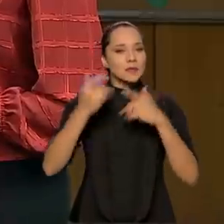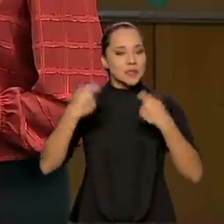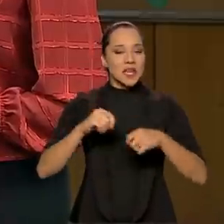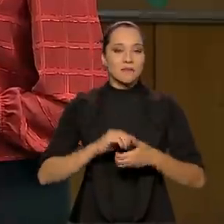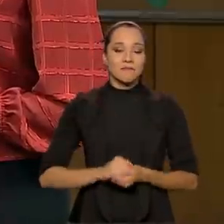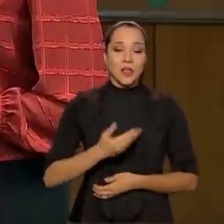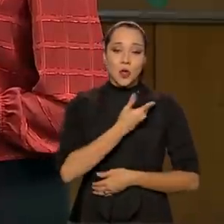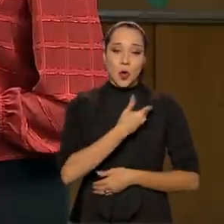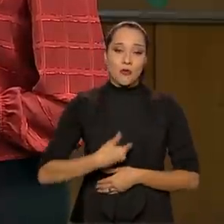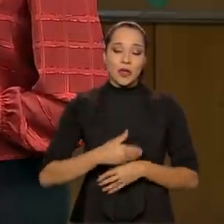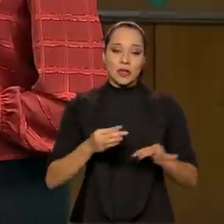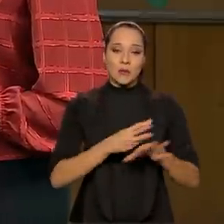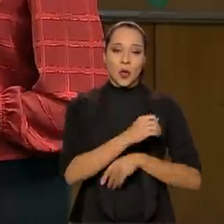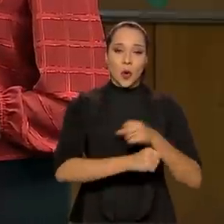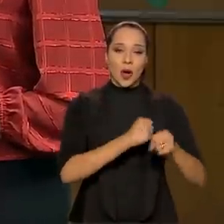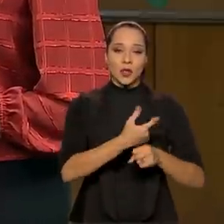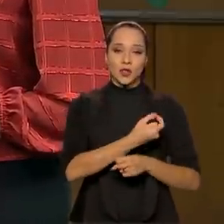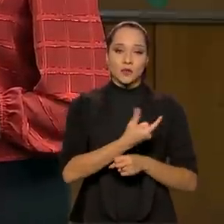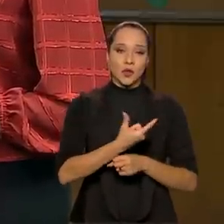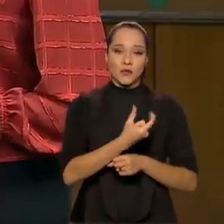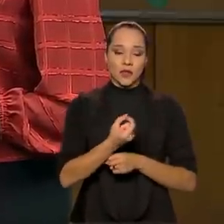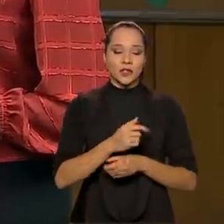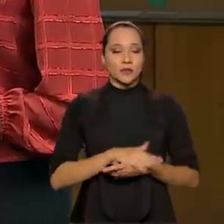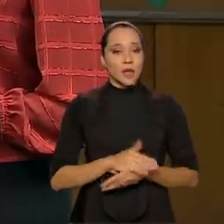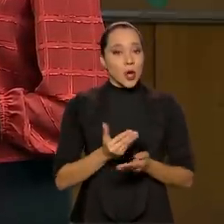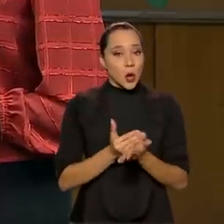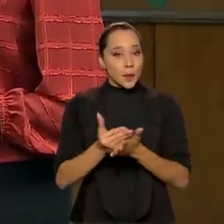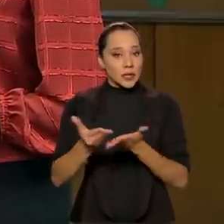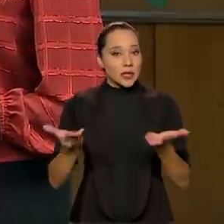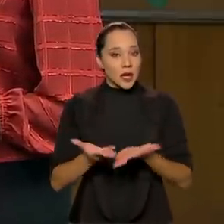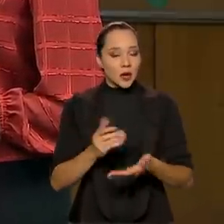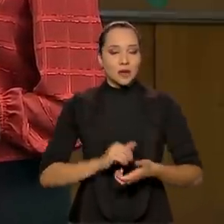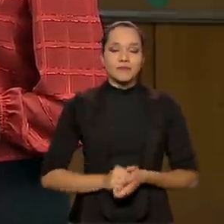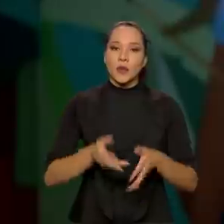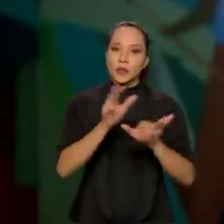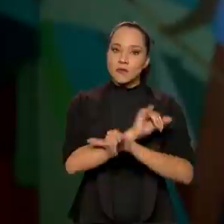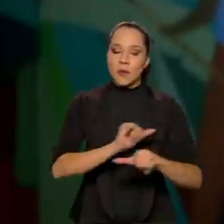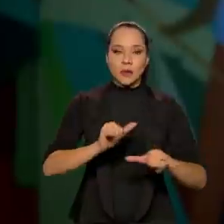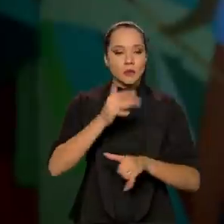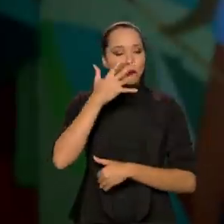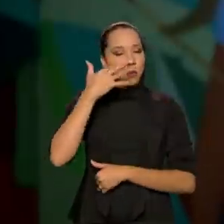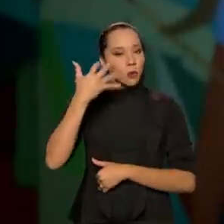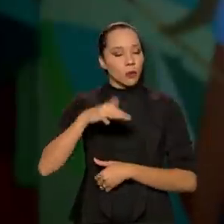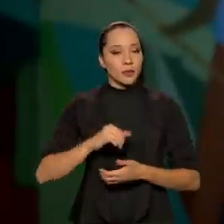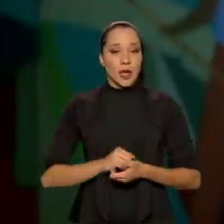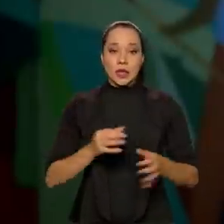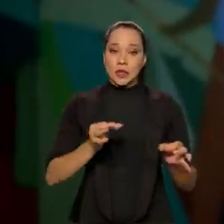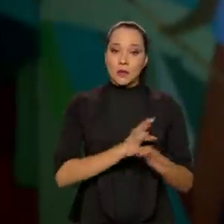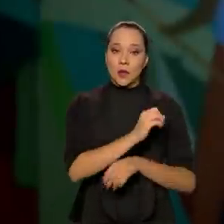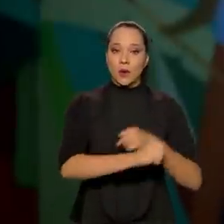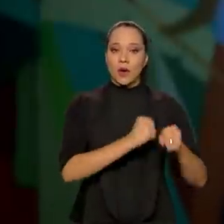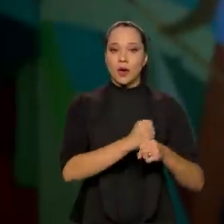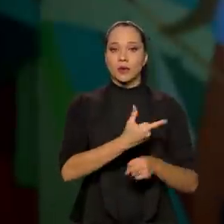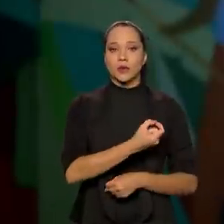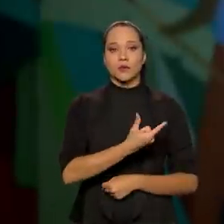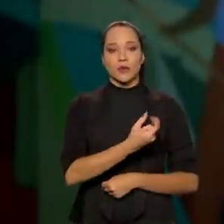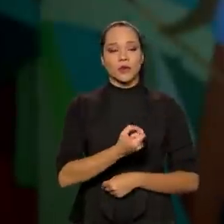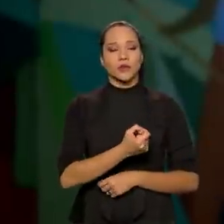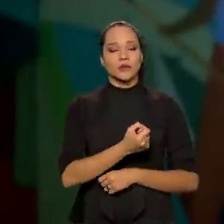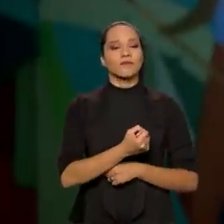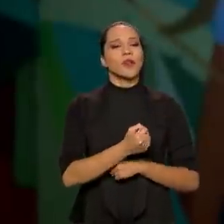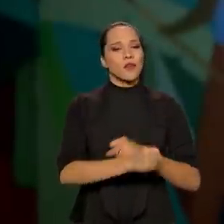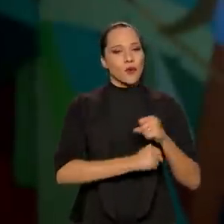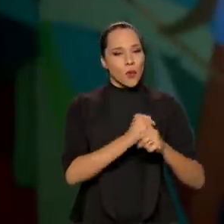não terminou em 2020, começa agora. E um dado também, que é surpreendente. Terminamos 2020, o ano